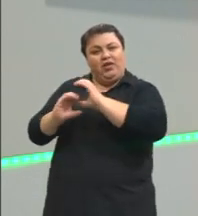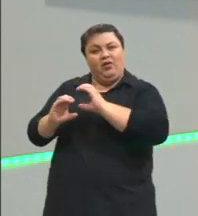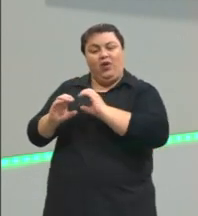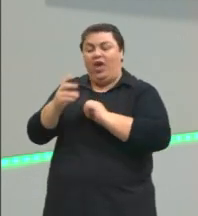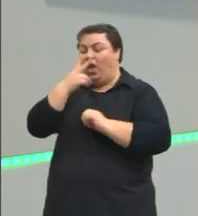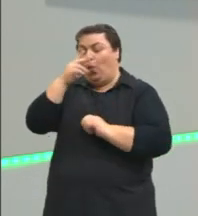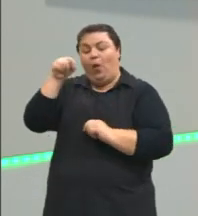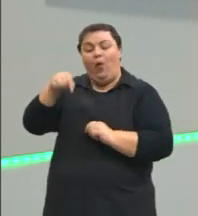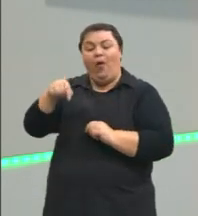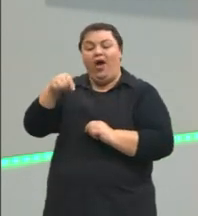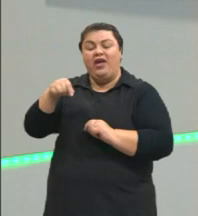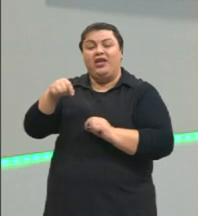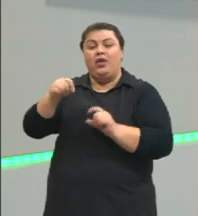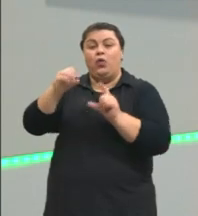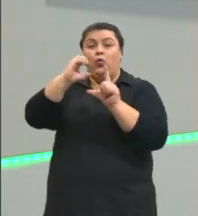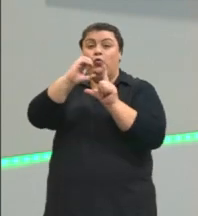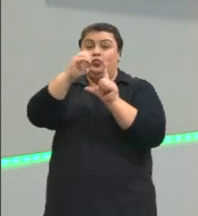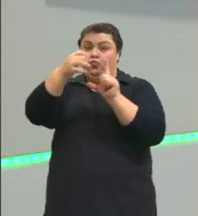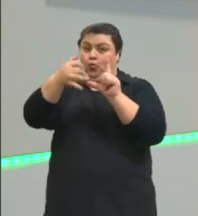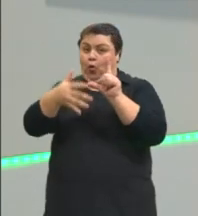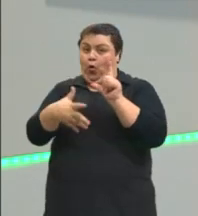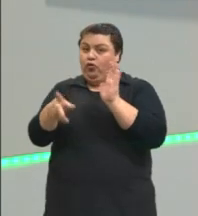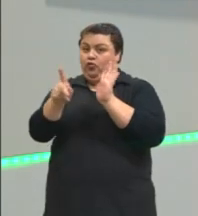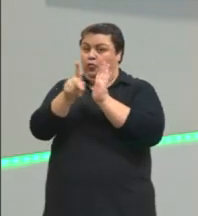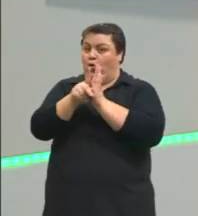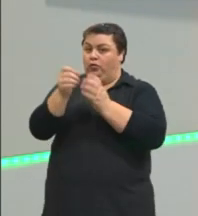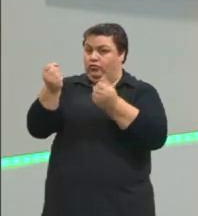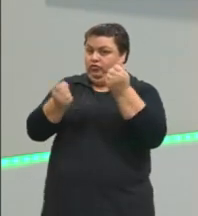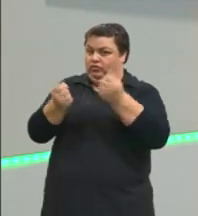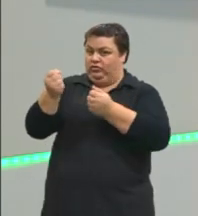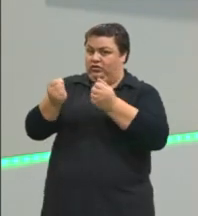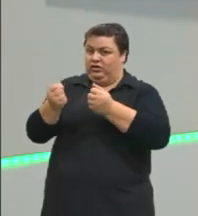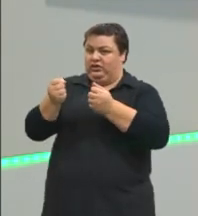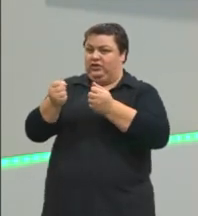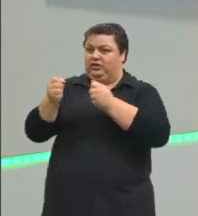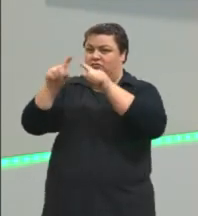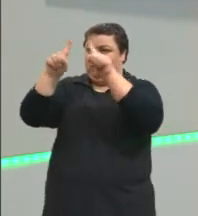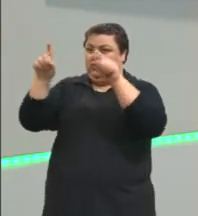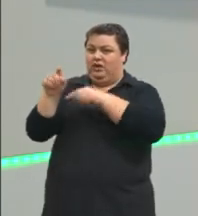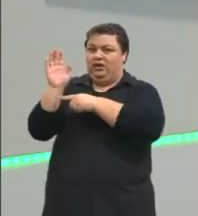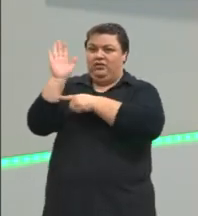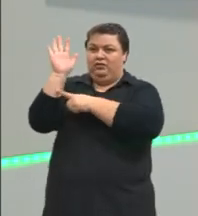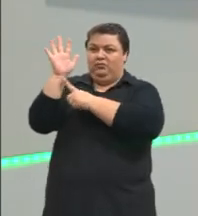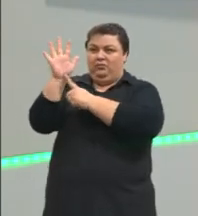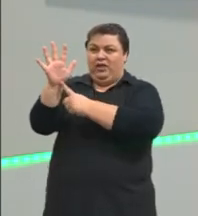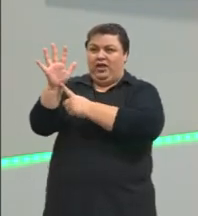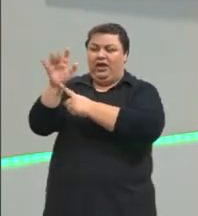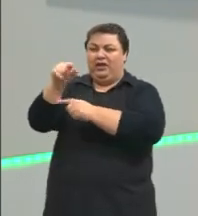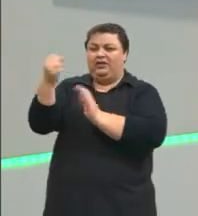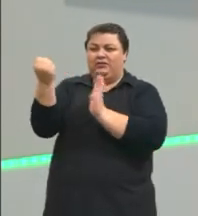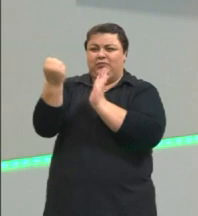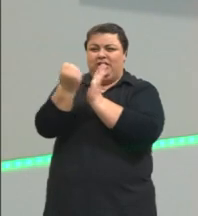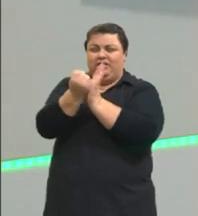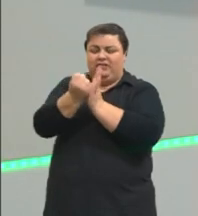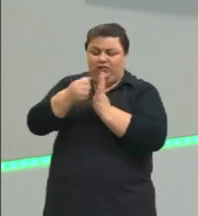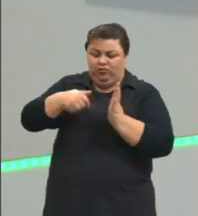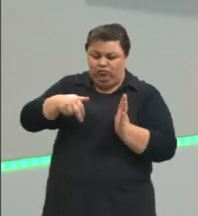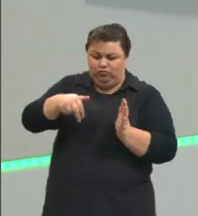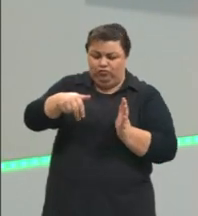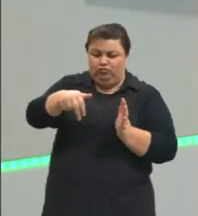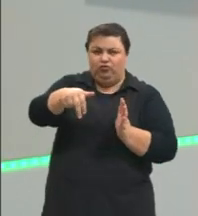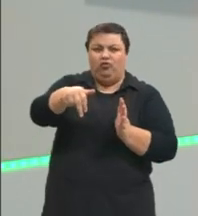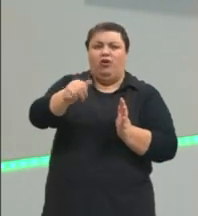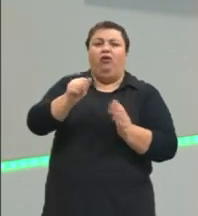Os códigos de trânsito, as placas, as marcações, por exemplo, no chão, quando a gente